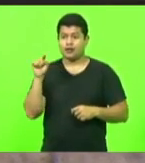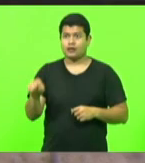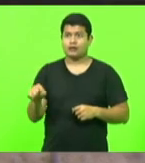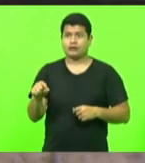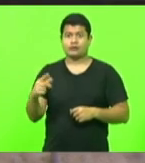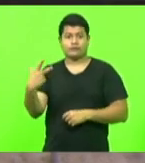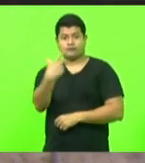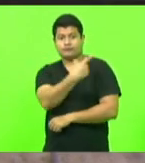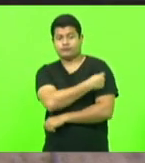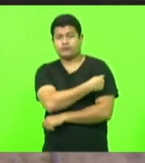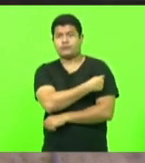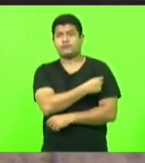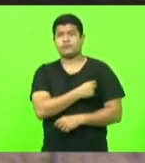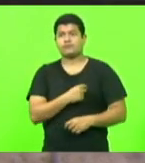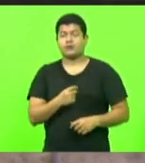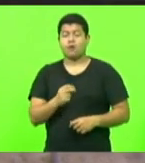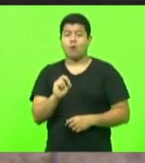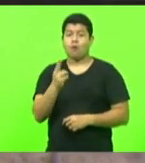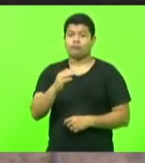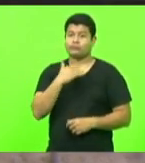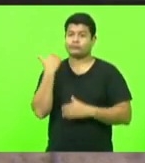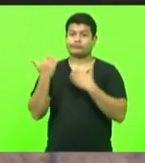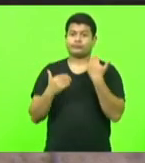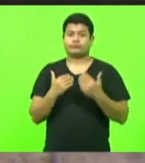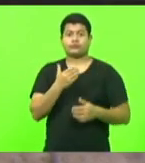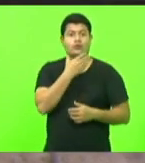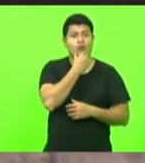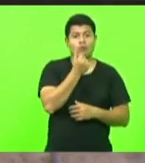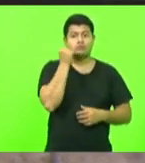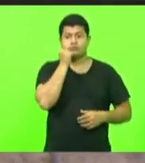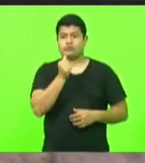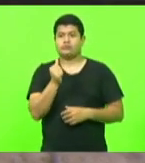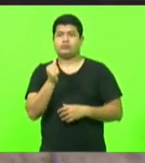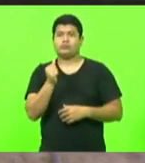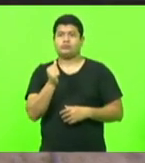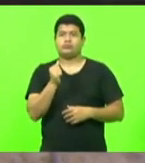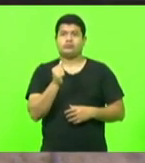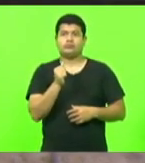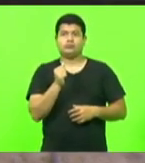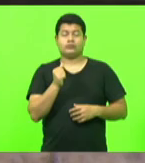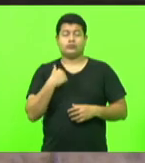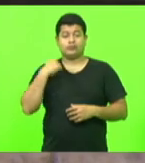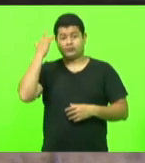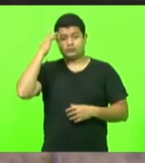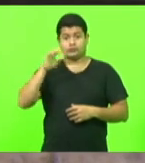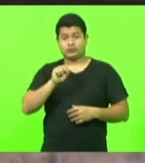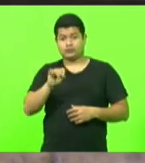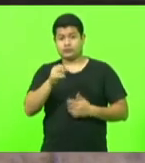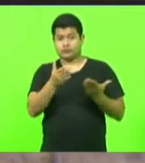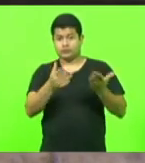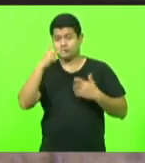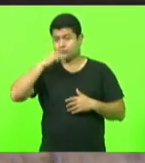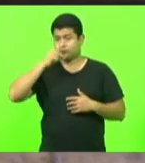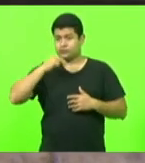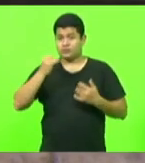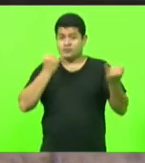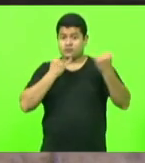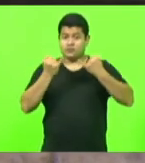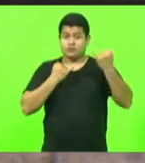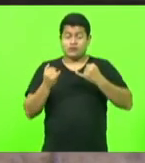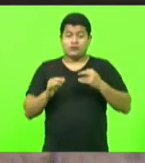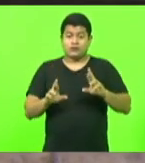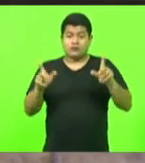vacinados ou óbitos masculino e feminino, eu não sei se o deputado Guilherme tem uma outra informação com o jornalista,